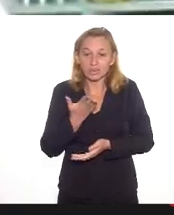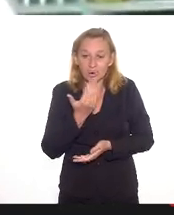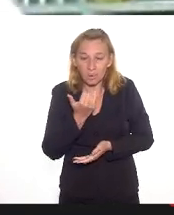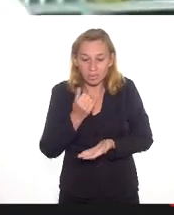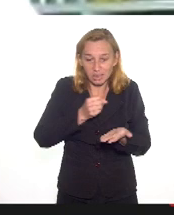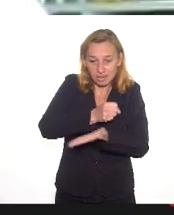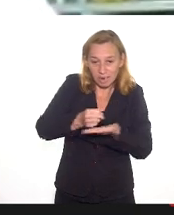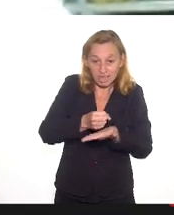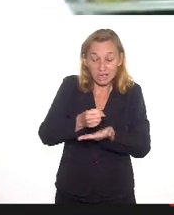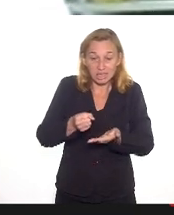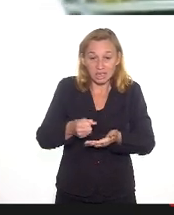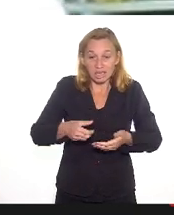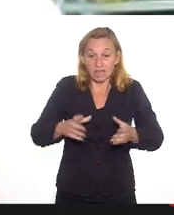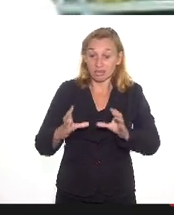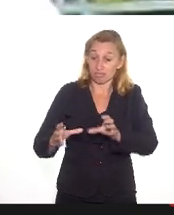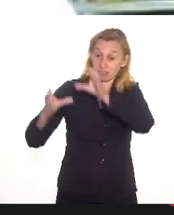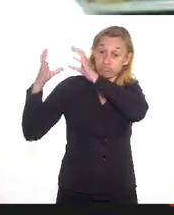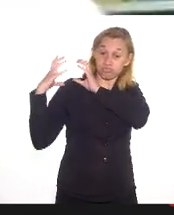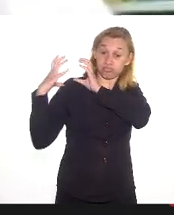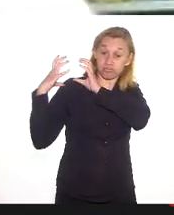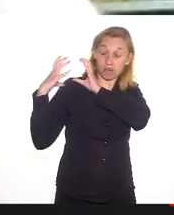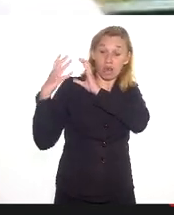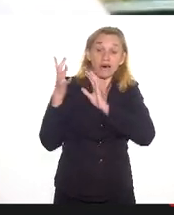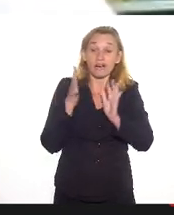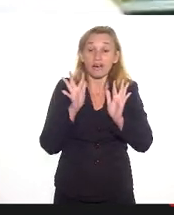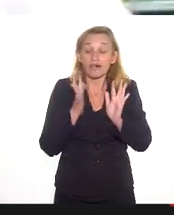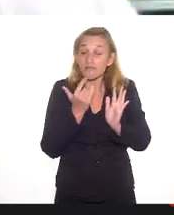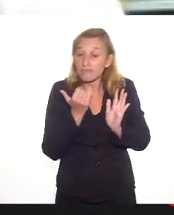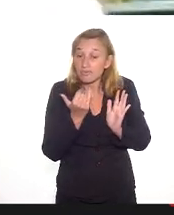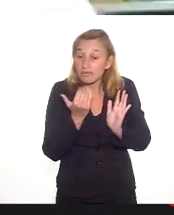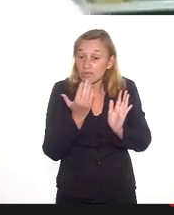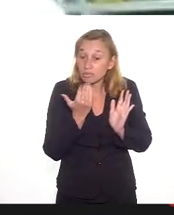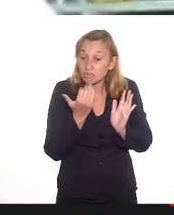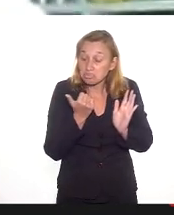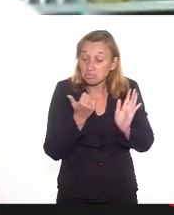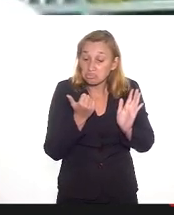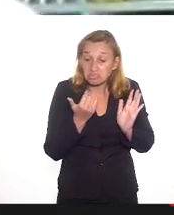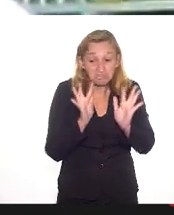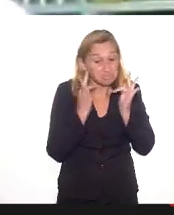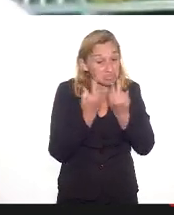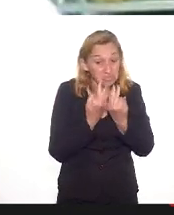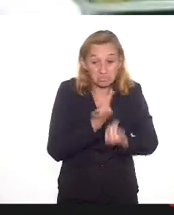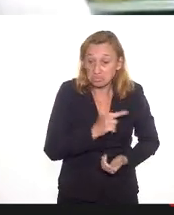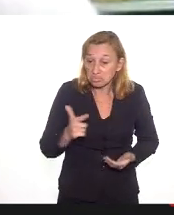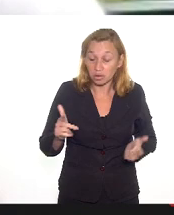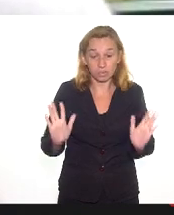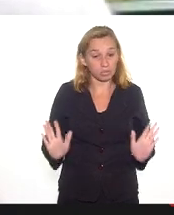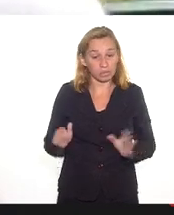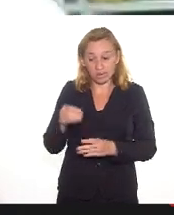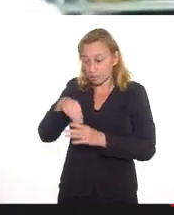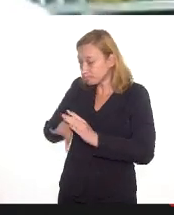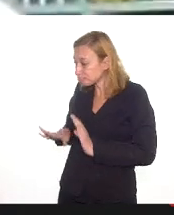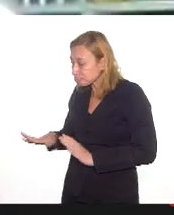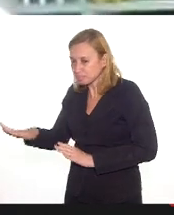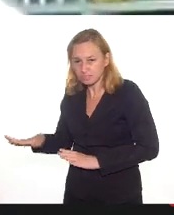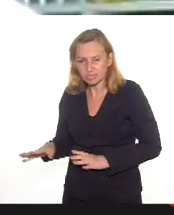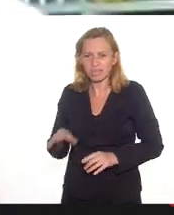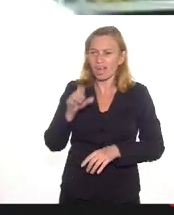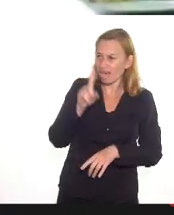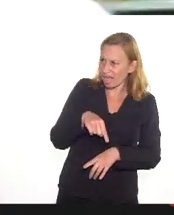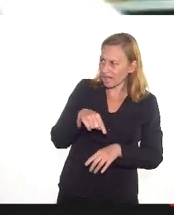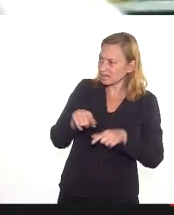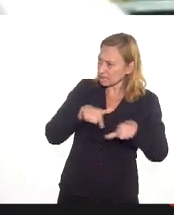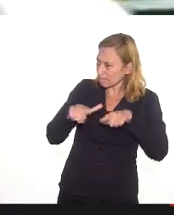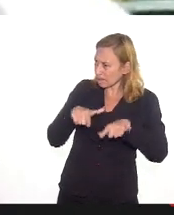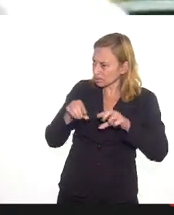famílias que estão passando por necessidade, que não têm efetivamente o que comer dentro da comunidade. Então, você há de perguntar se isso função do museu, é